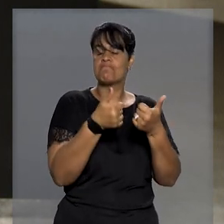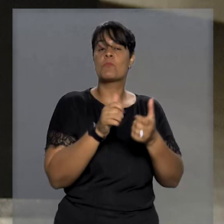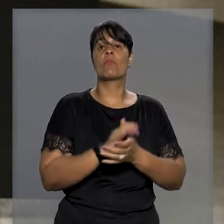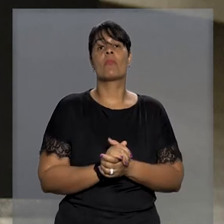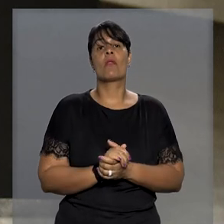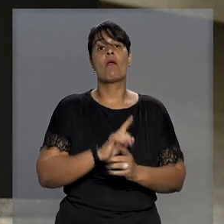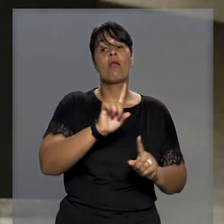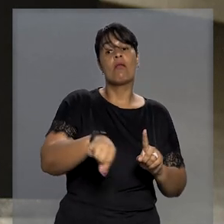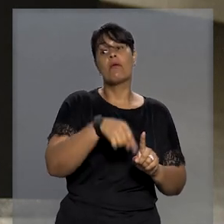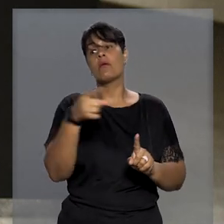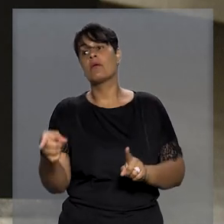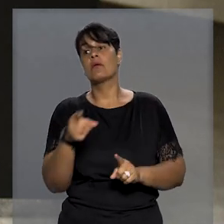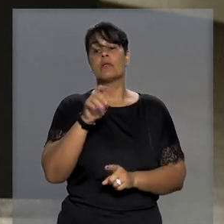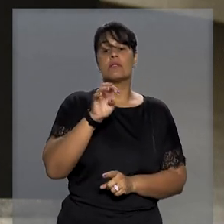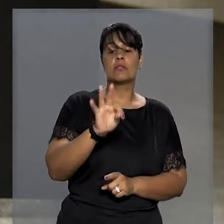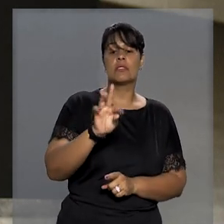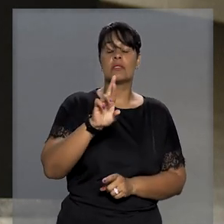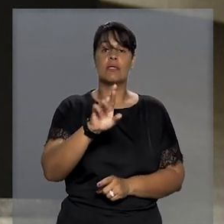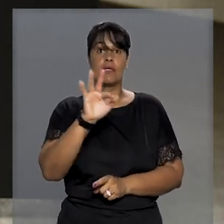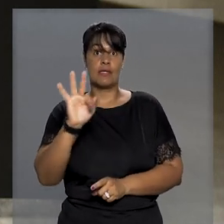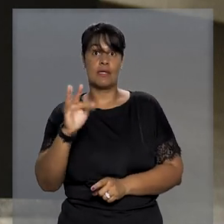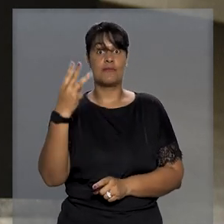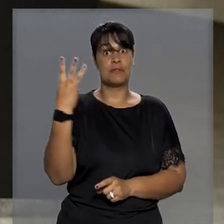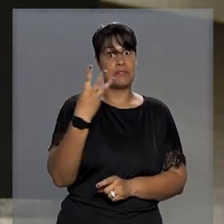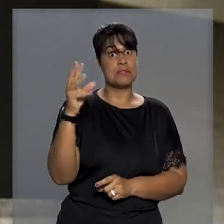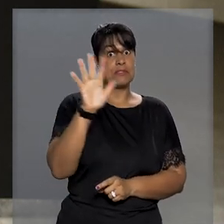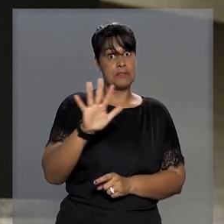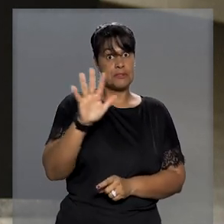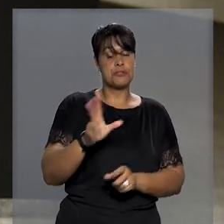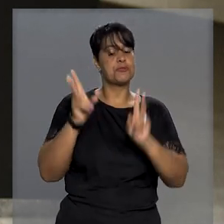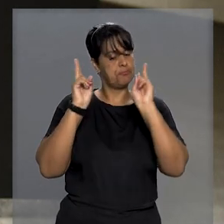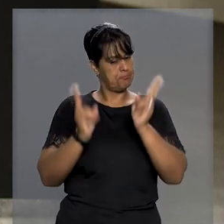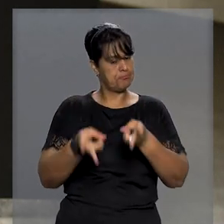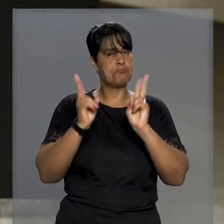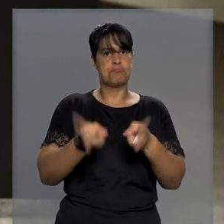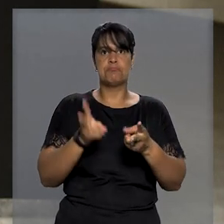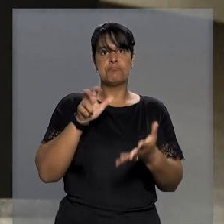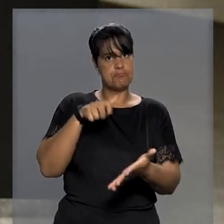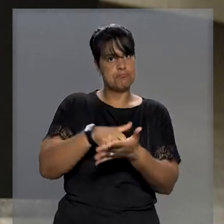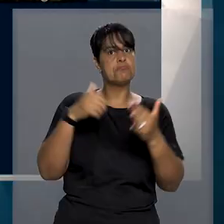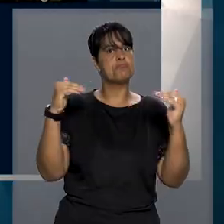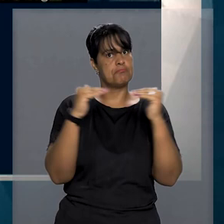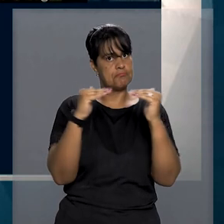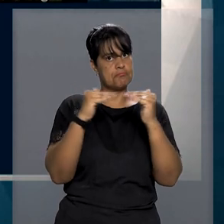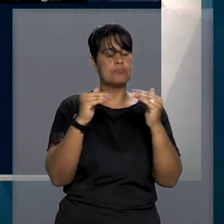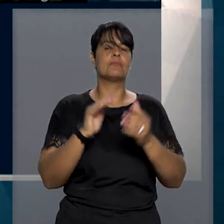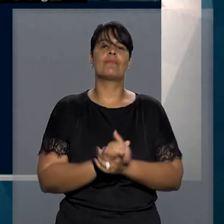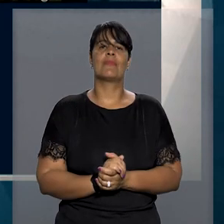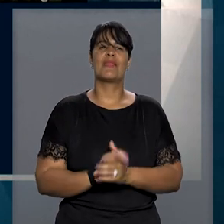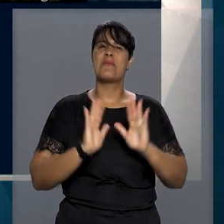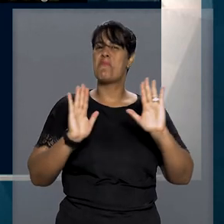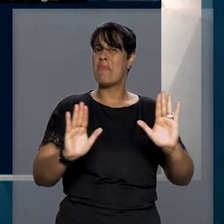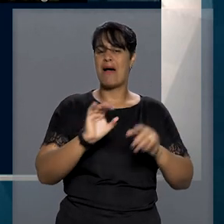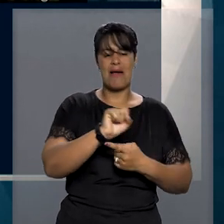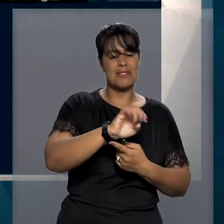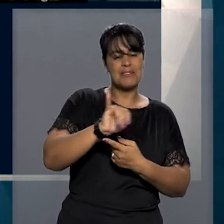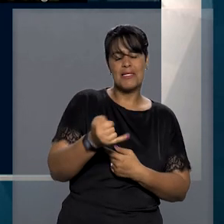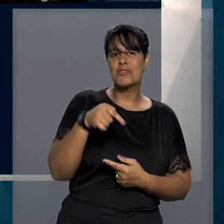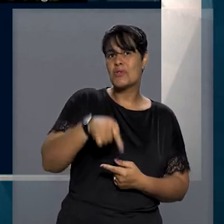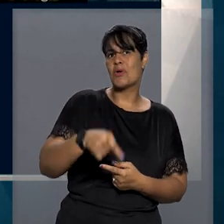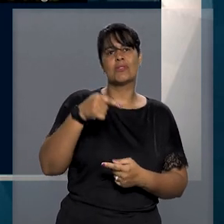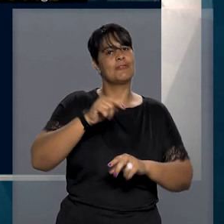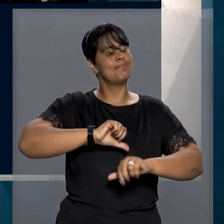danos morais. O Tribunal Regional Federal da Terceira Região manteve a sentença. No STJ, a segunda turma